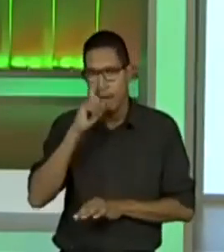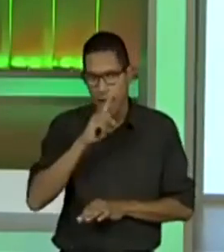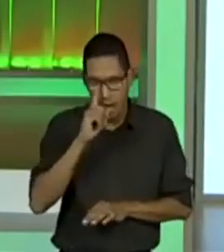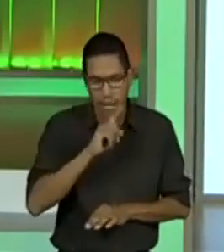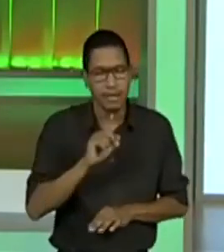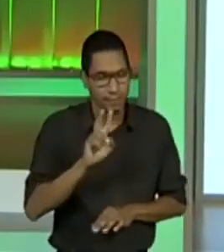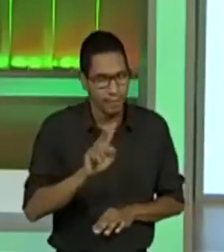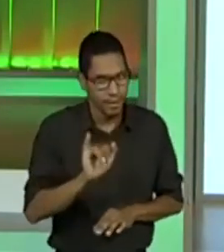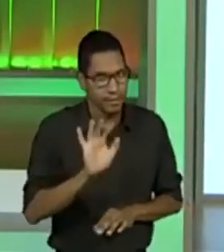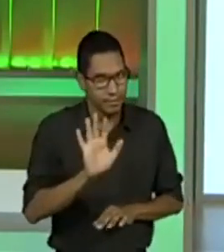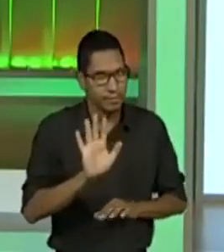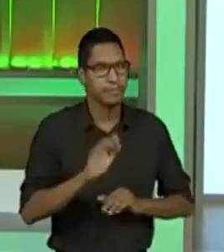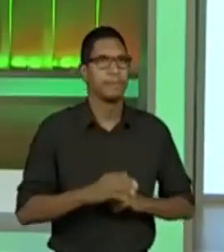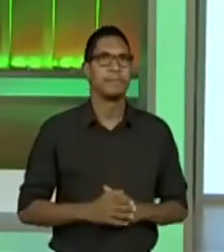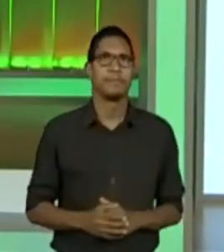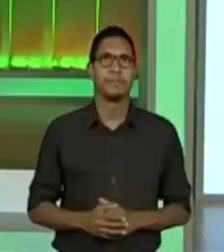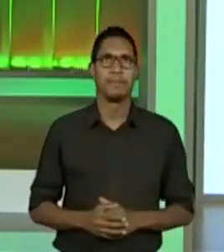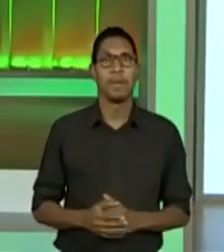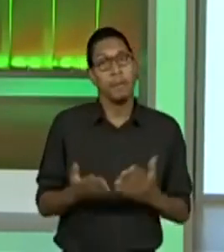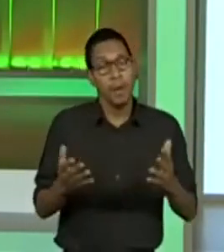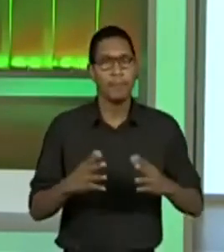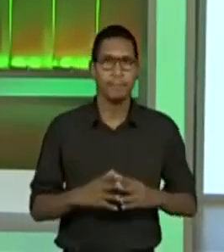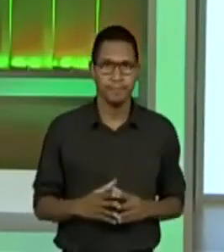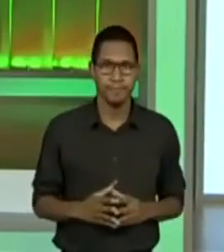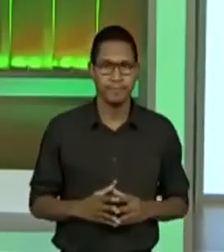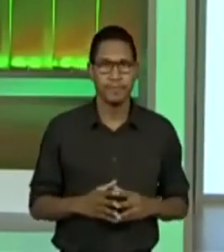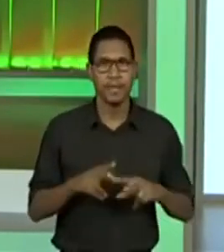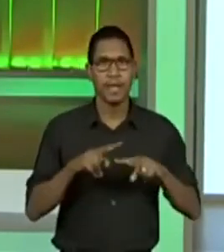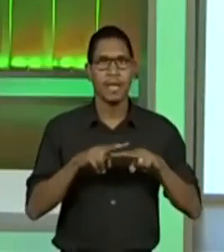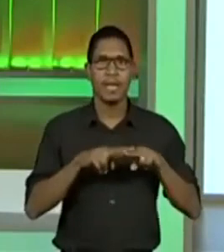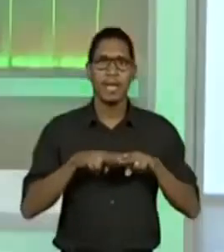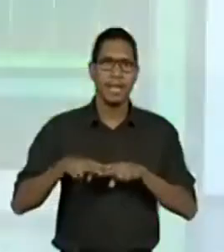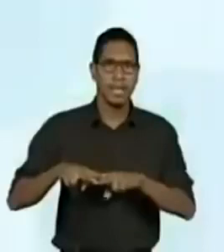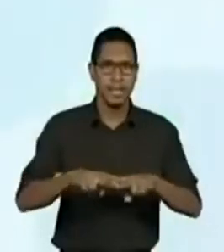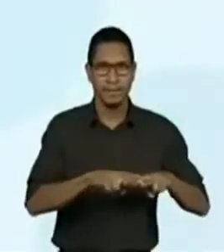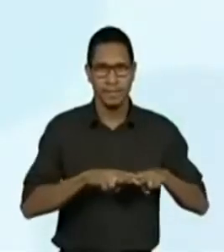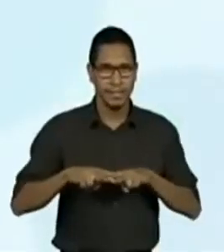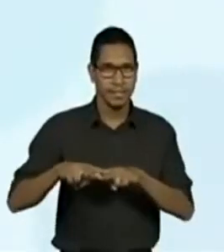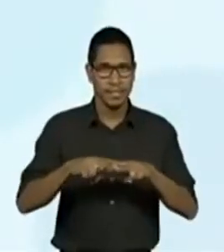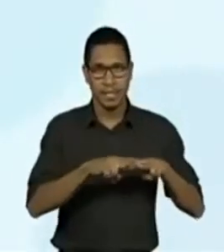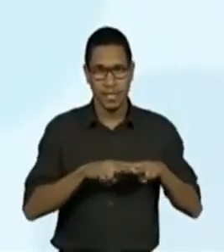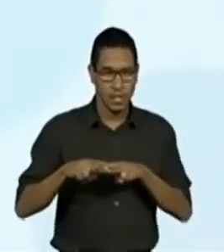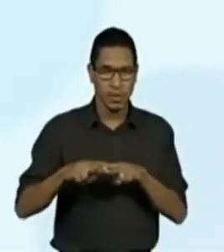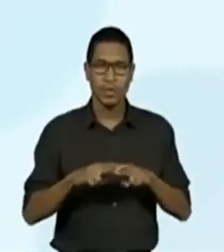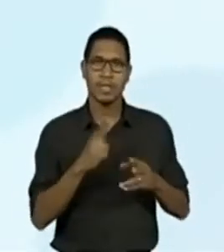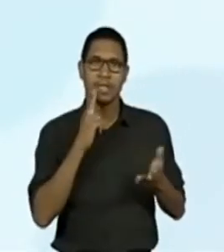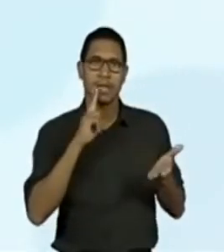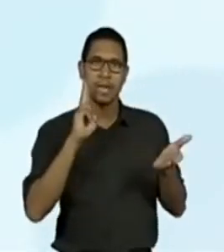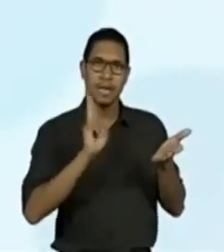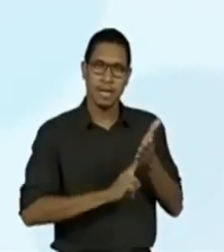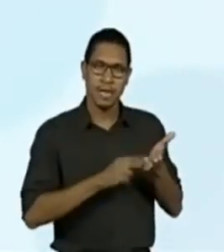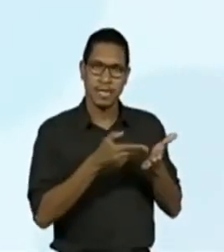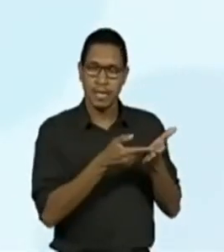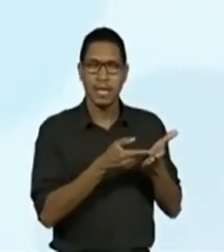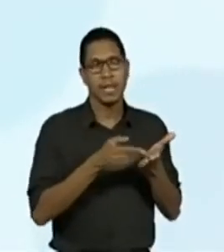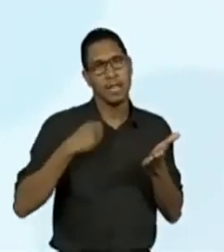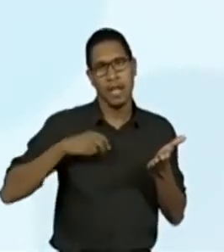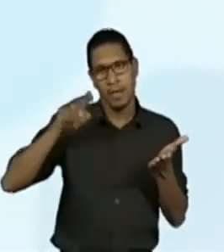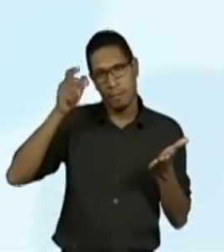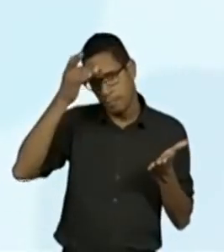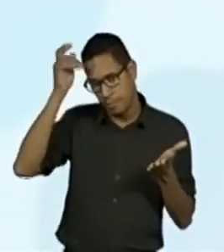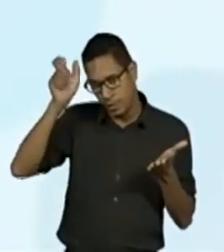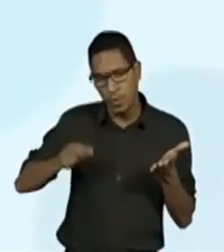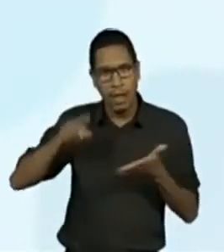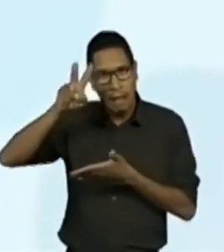nessa questão. Vamos lá. Revisão composicional da carta opinativa de leitor